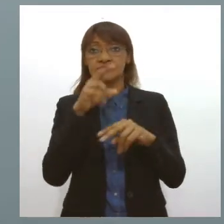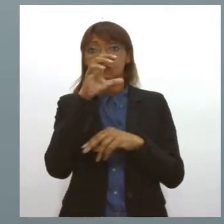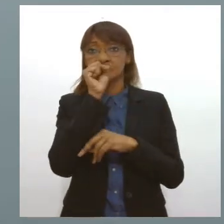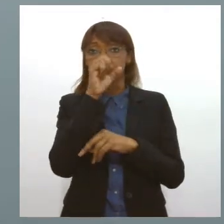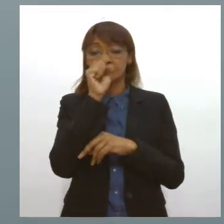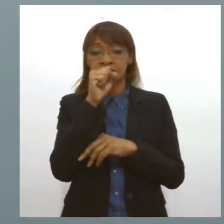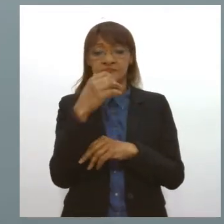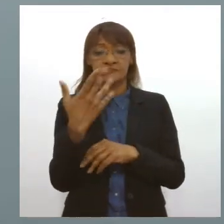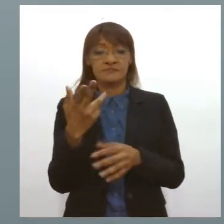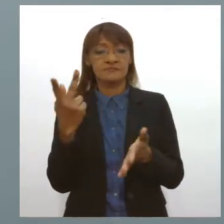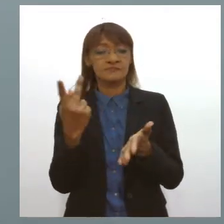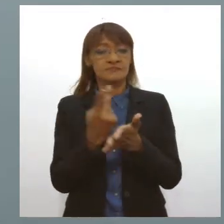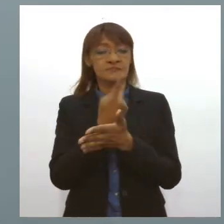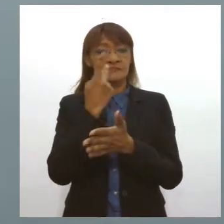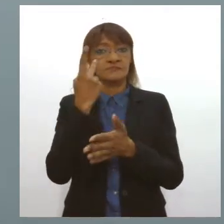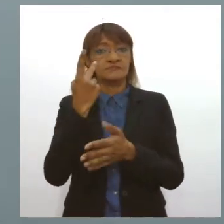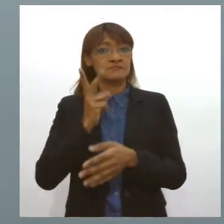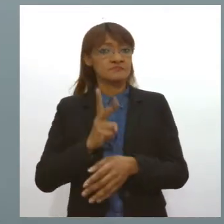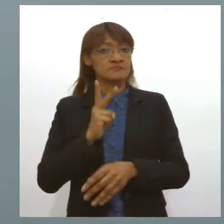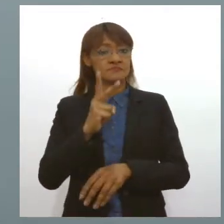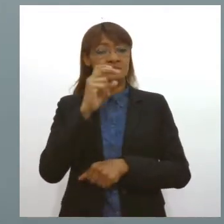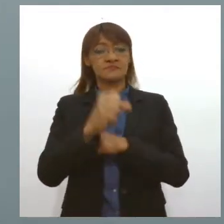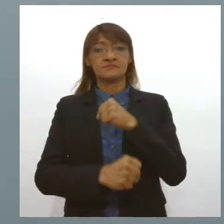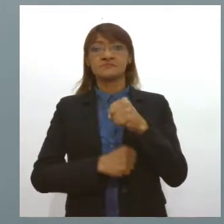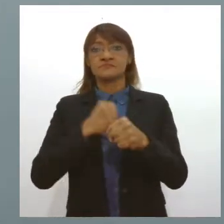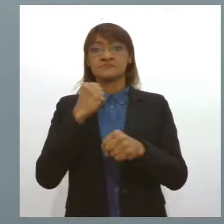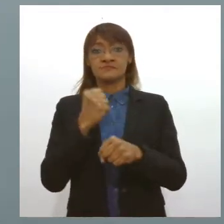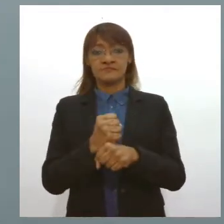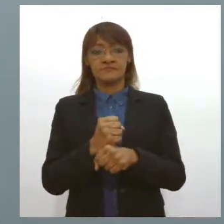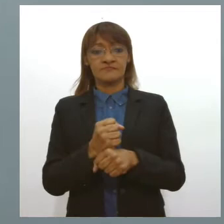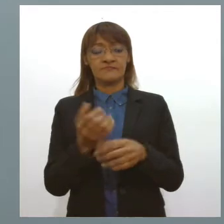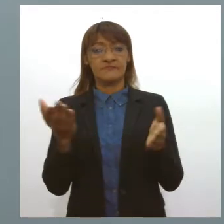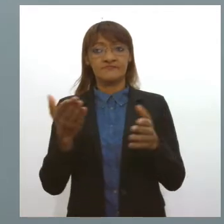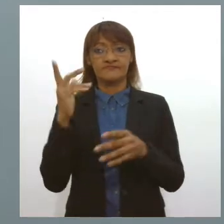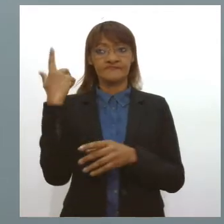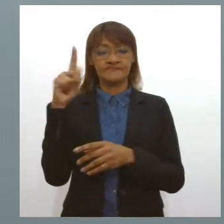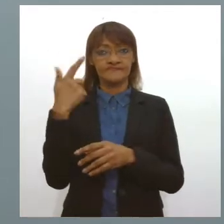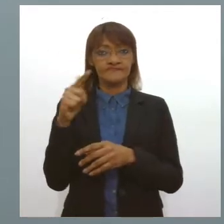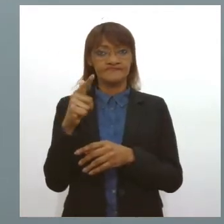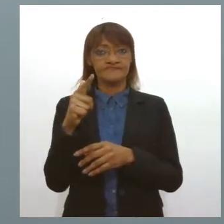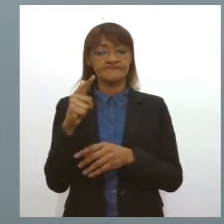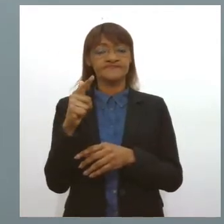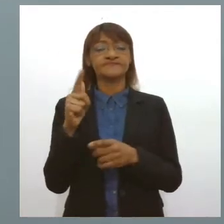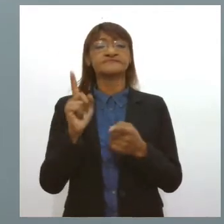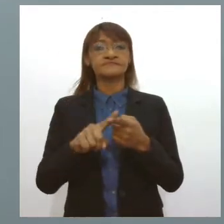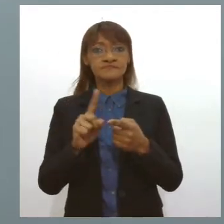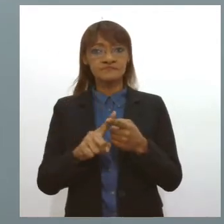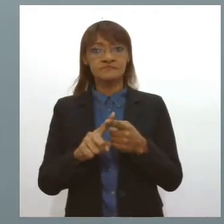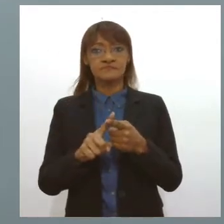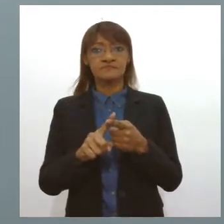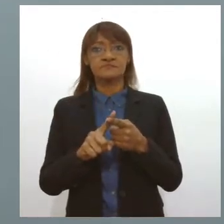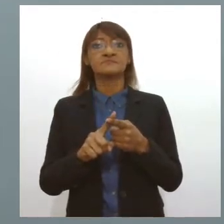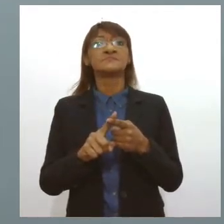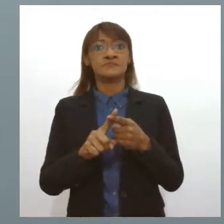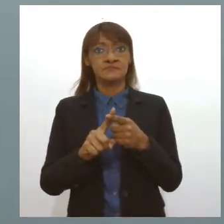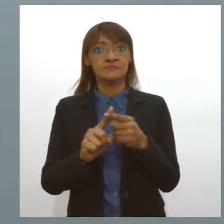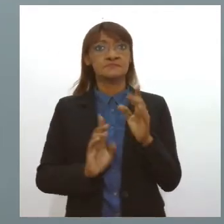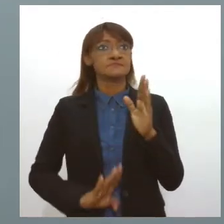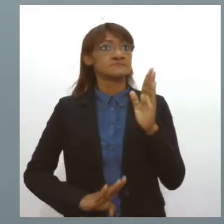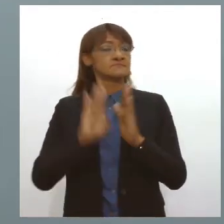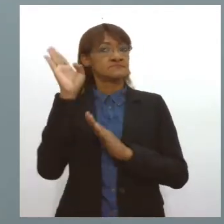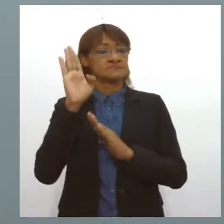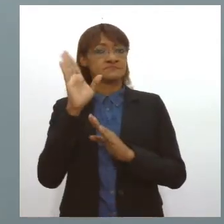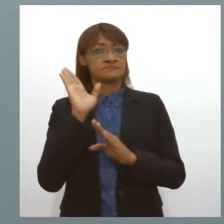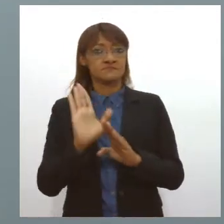acontecem durante todo o ano. Quando teve o aumento do gás, aumentou muito a queimadura por álcool, porque as pessoas cozinhando com